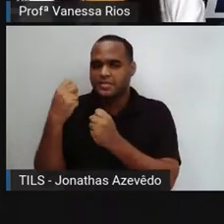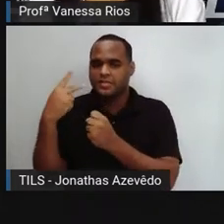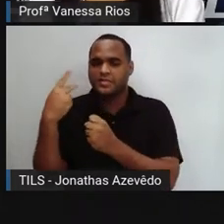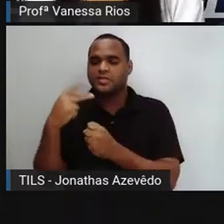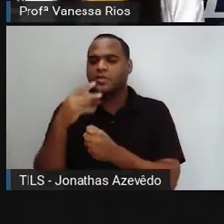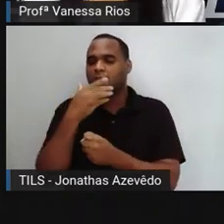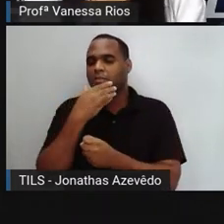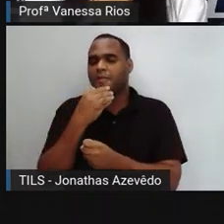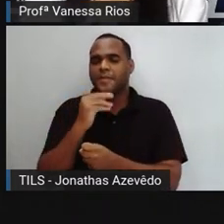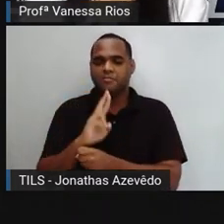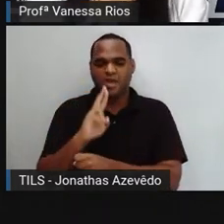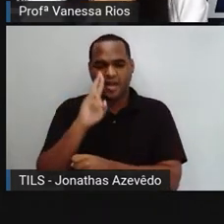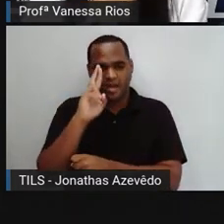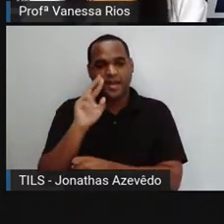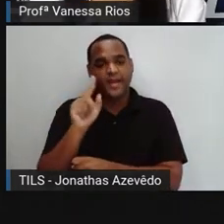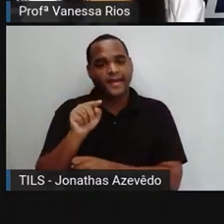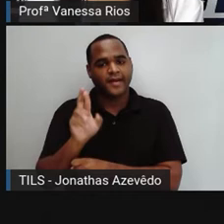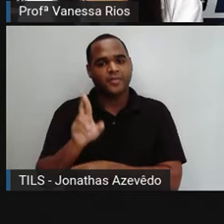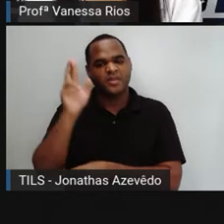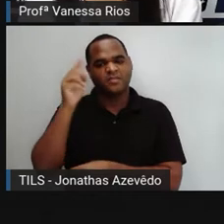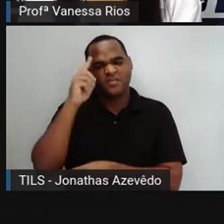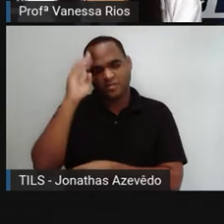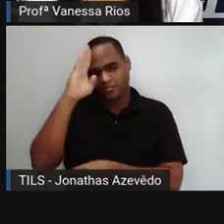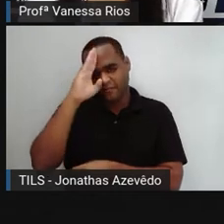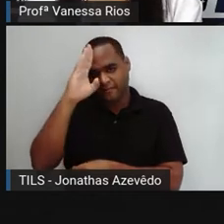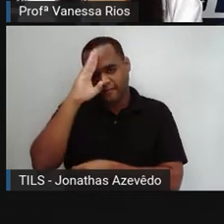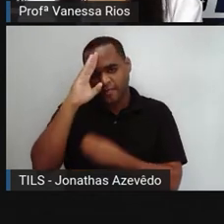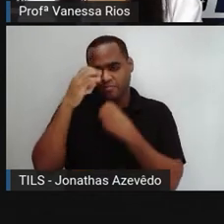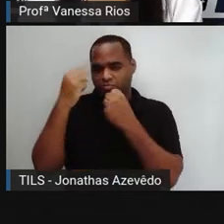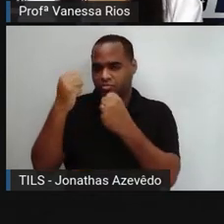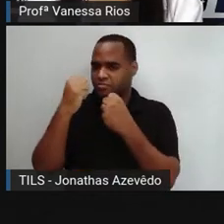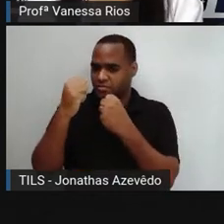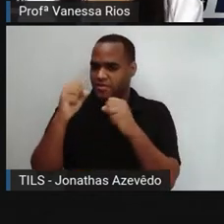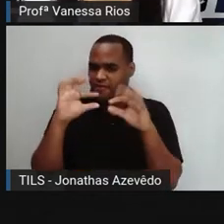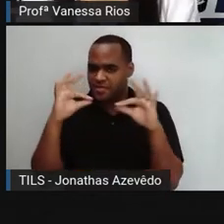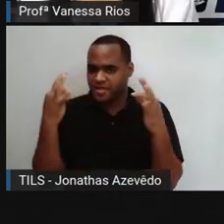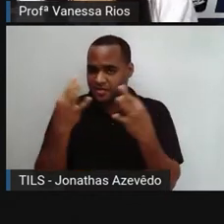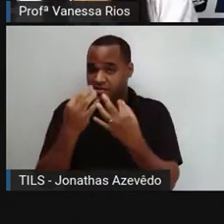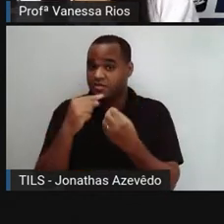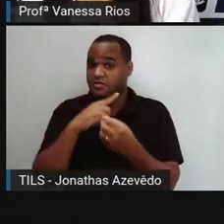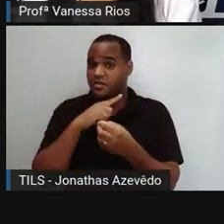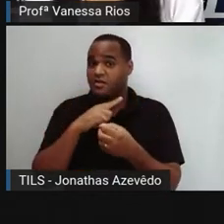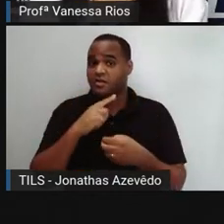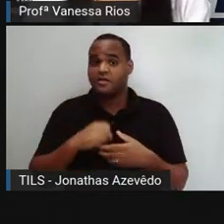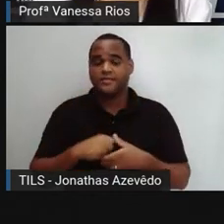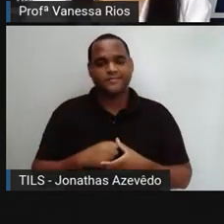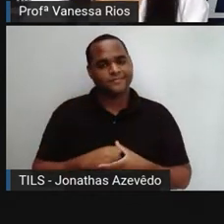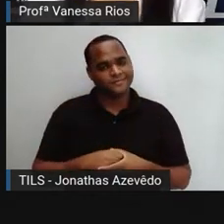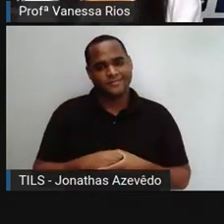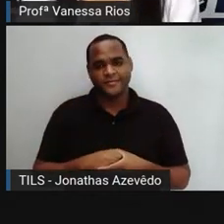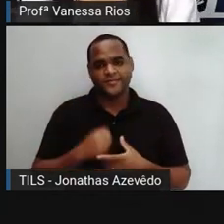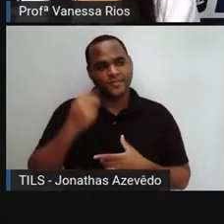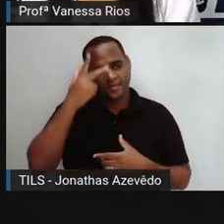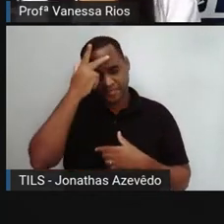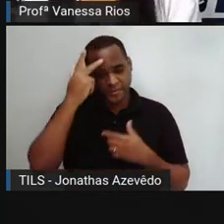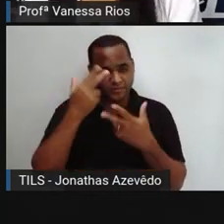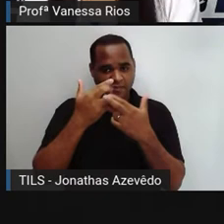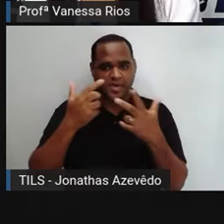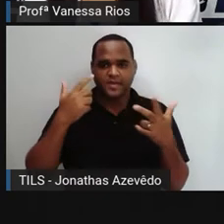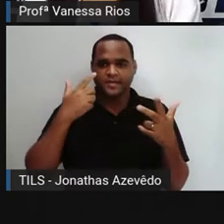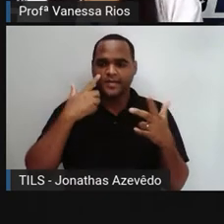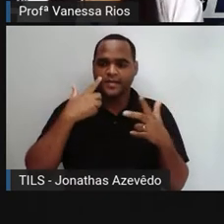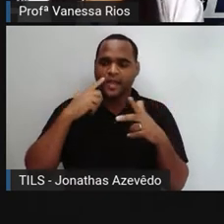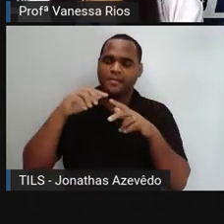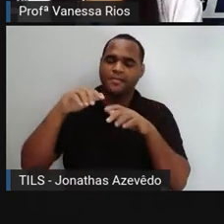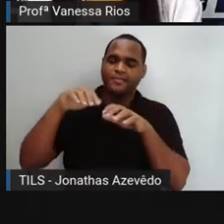paterna como sendo um poder principal da composição familiar. Então, a gente já vê as pessoas num posicionamento mais